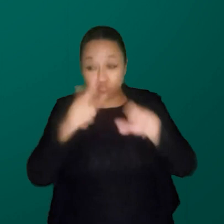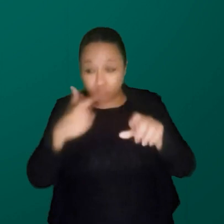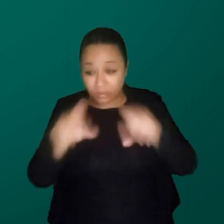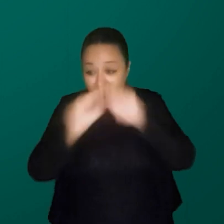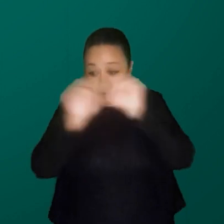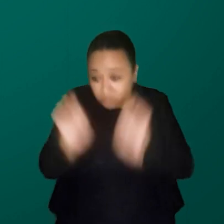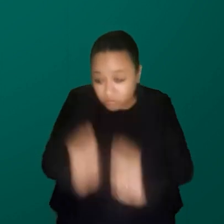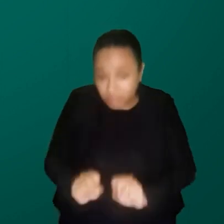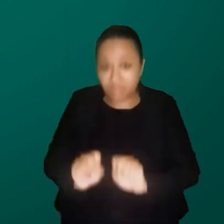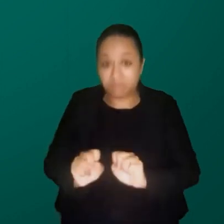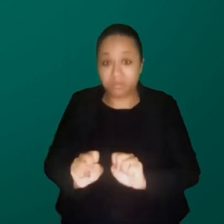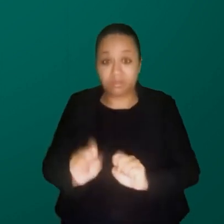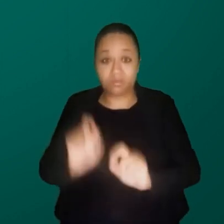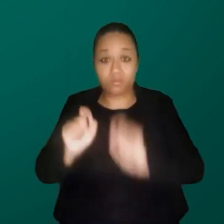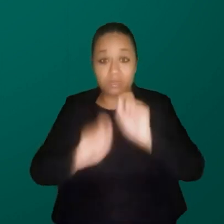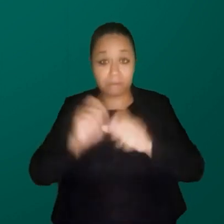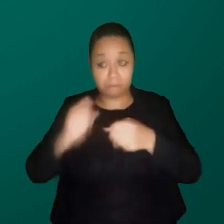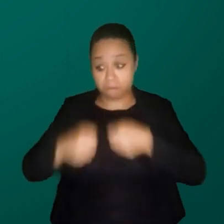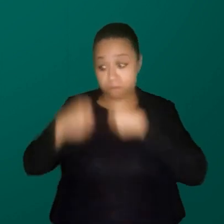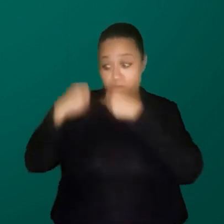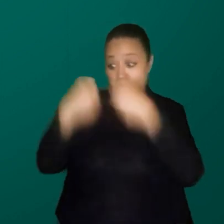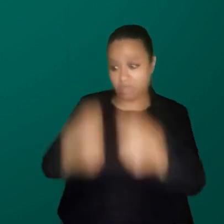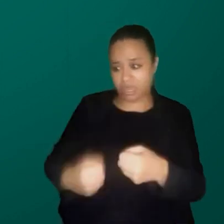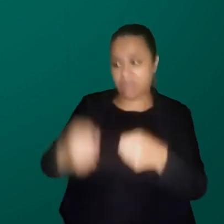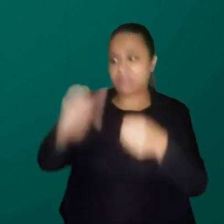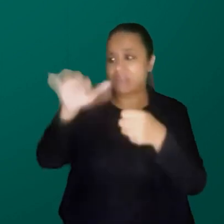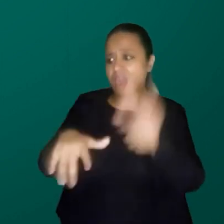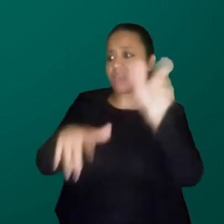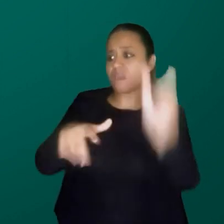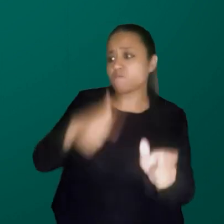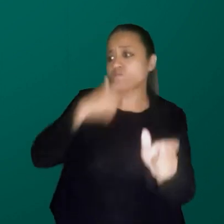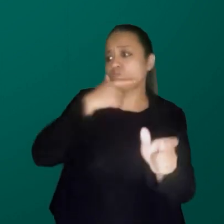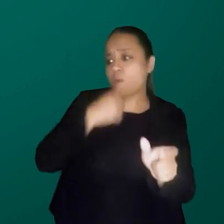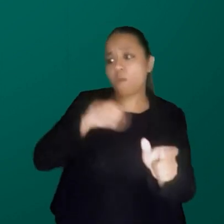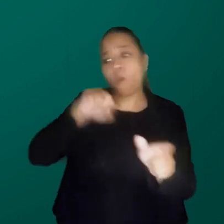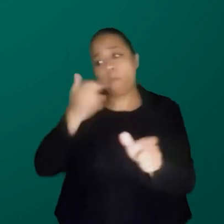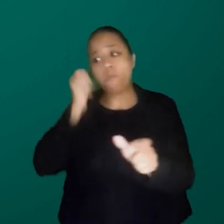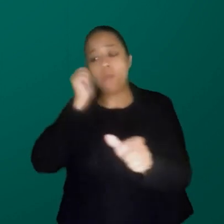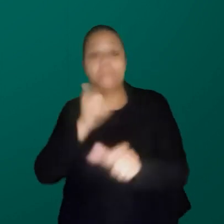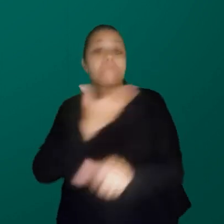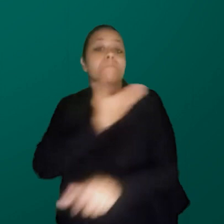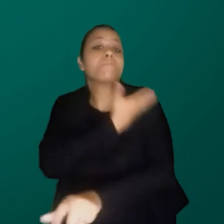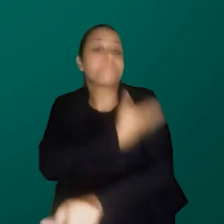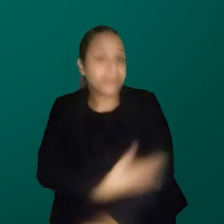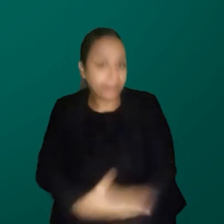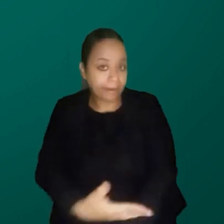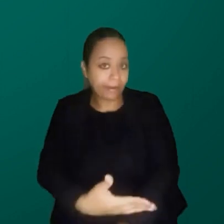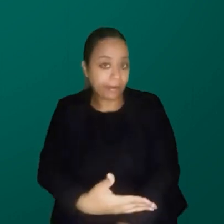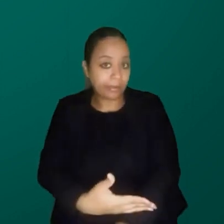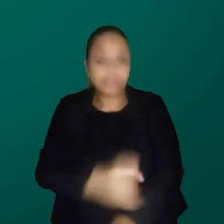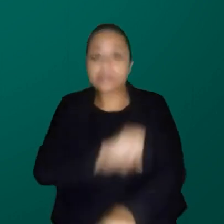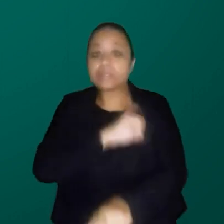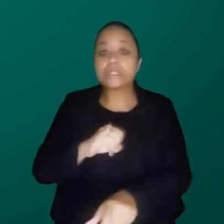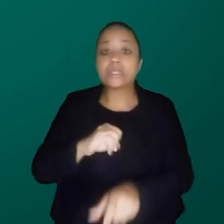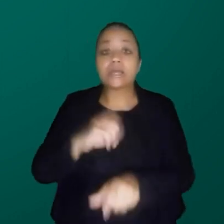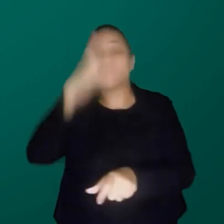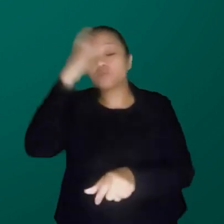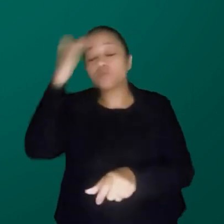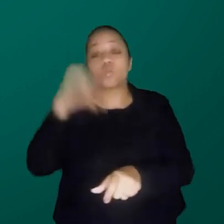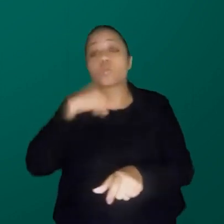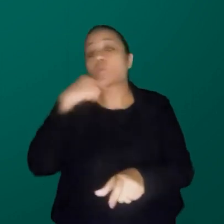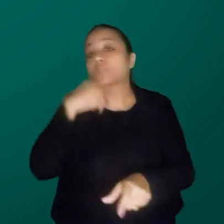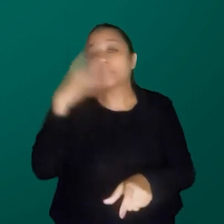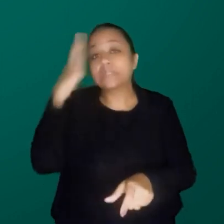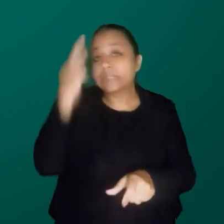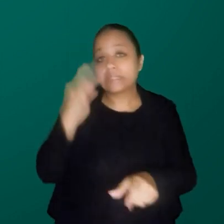estando no poder, porque quem está no poder é homem branco ou mulher branca, se essas pessoas não conseguirem entender, elas não